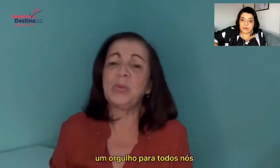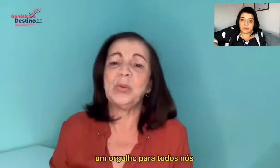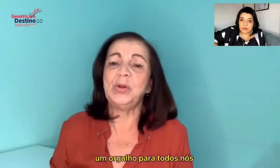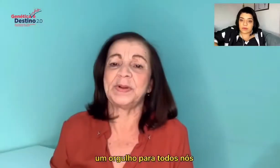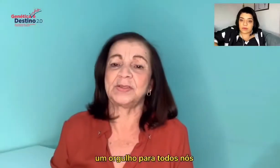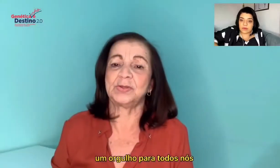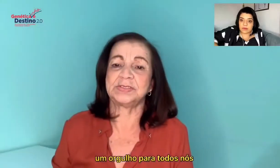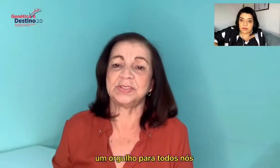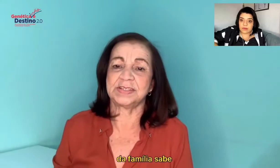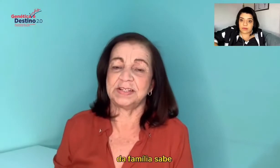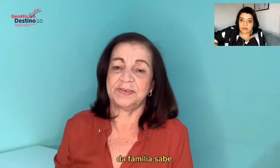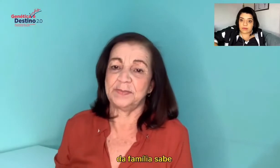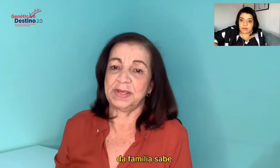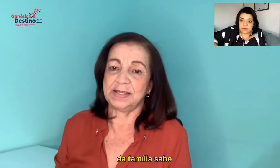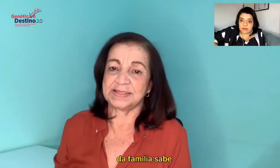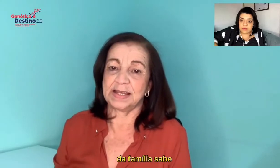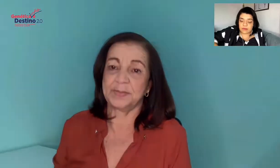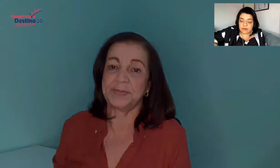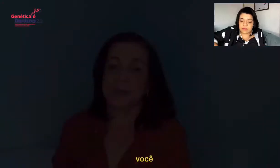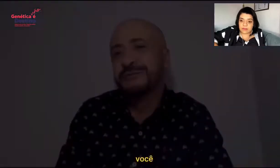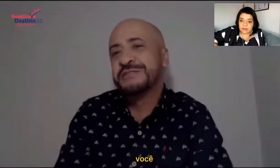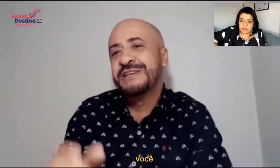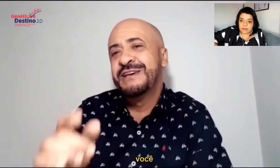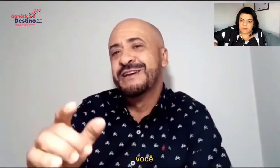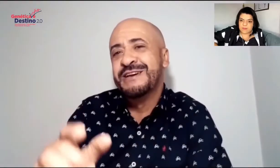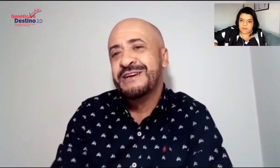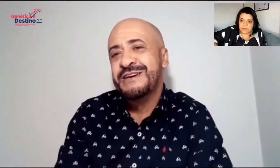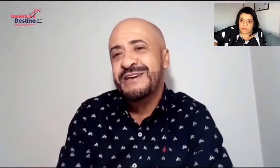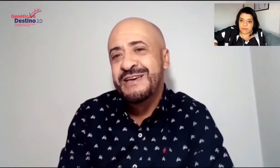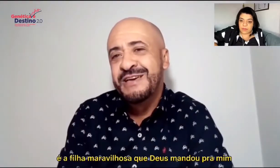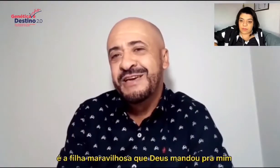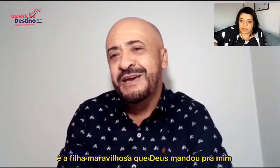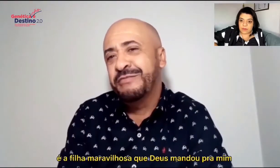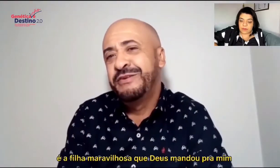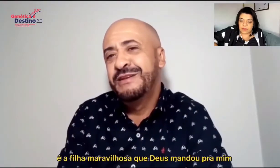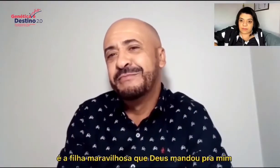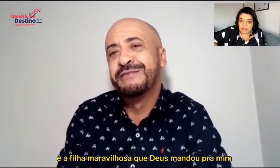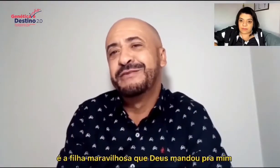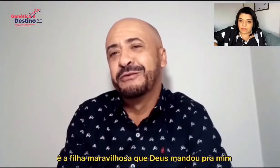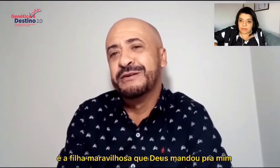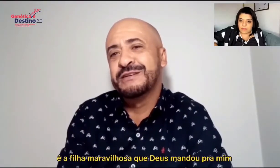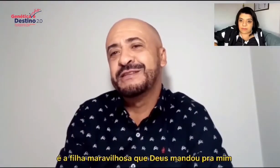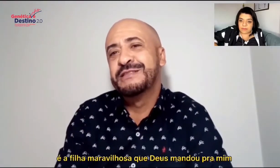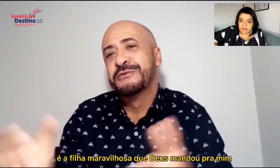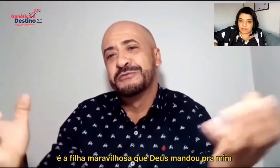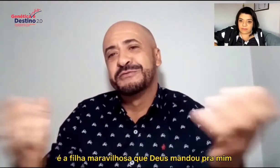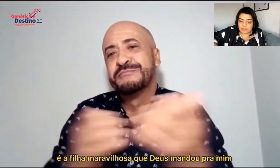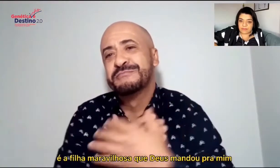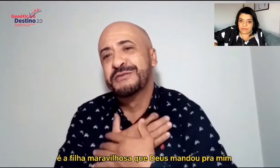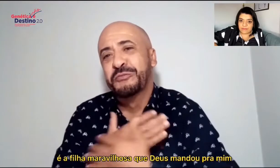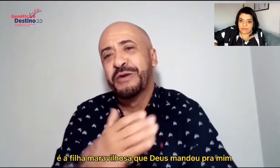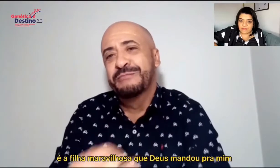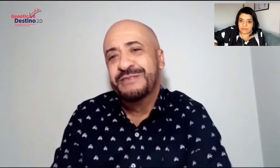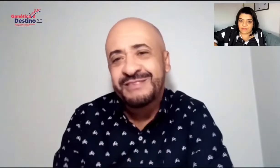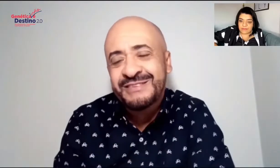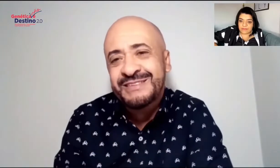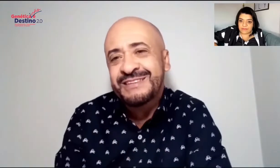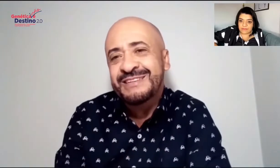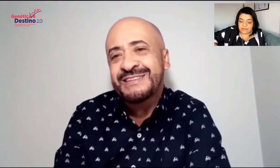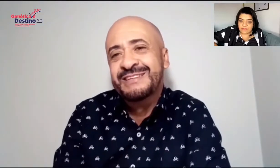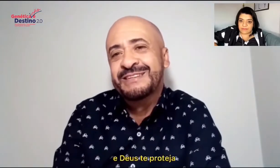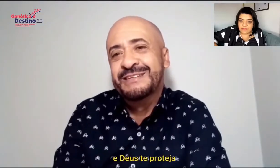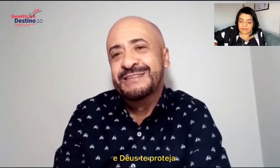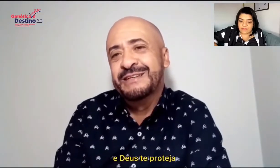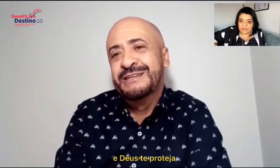orgulho pra todos nós, pra família, sabe? Você é a filha maravilhosa que Deus mandou pra mim.